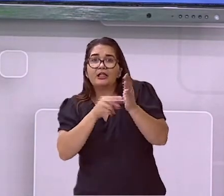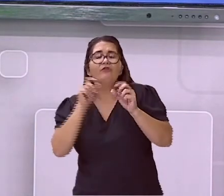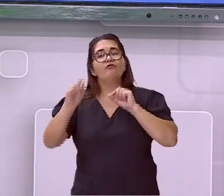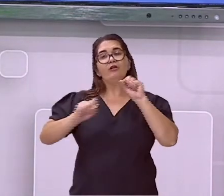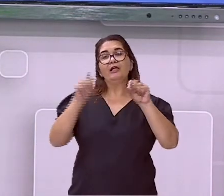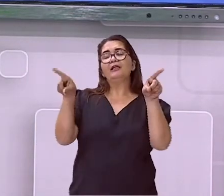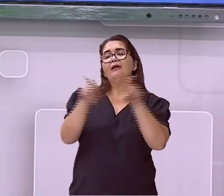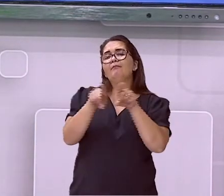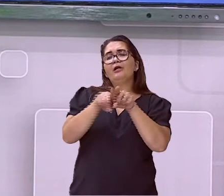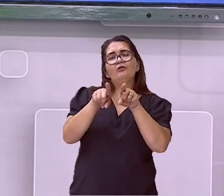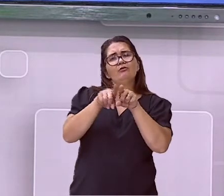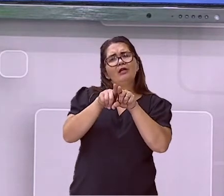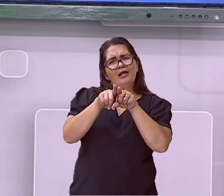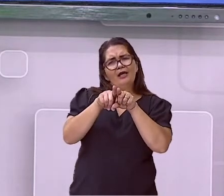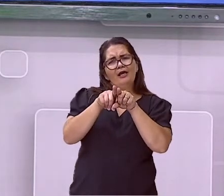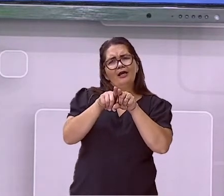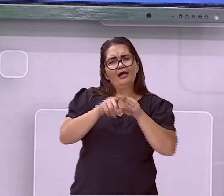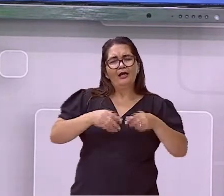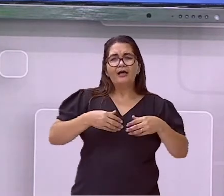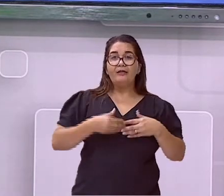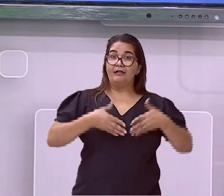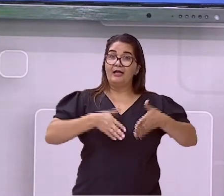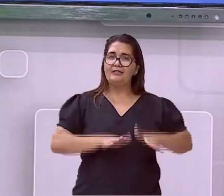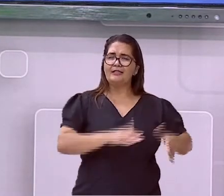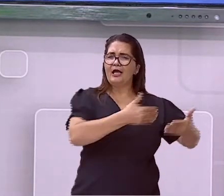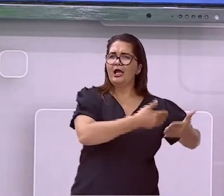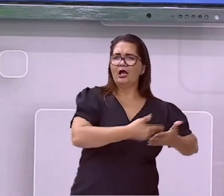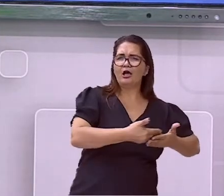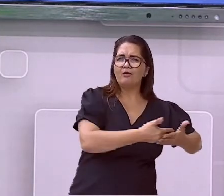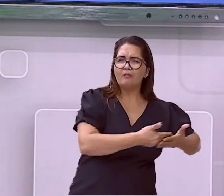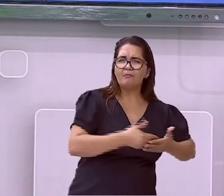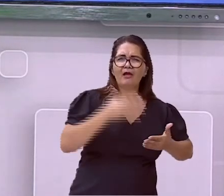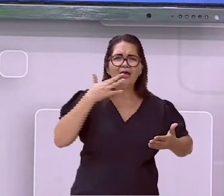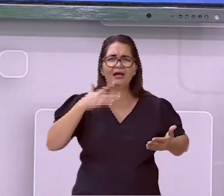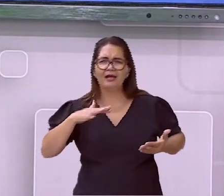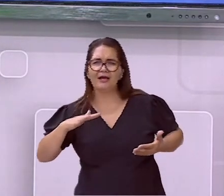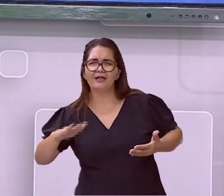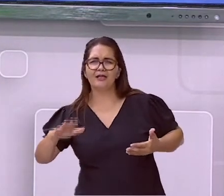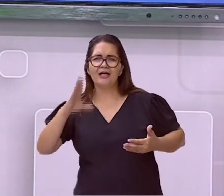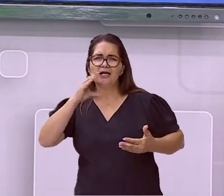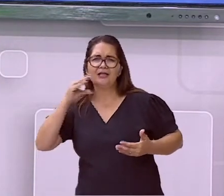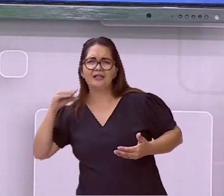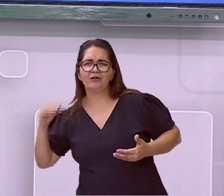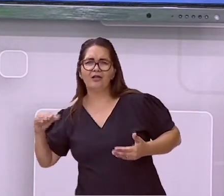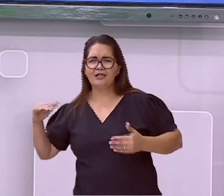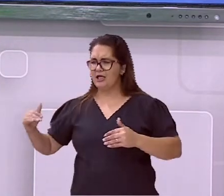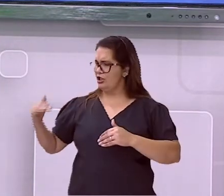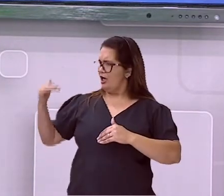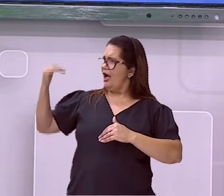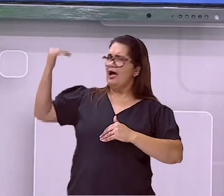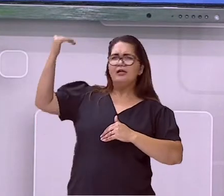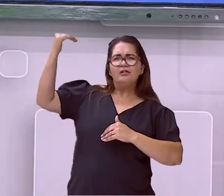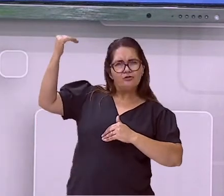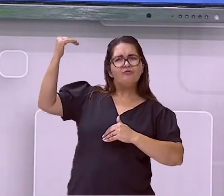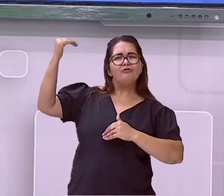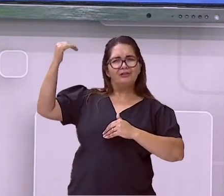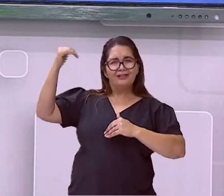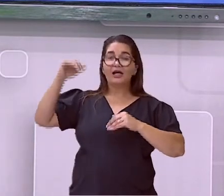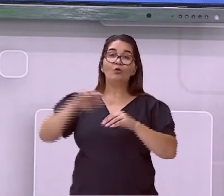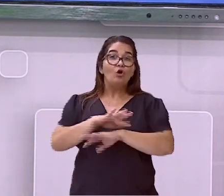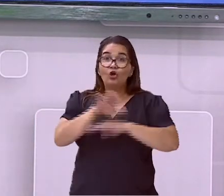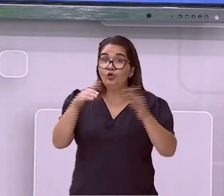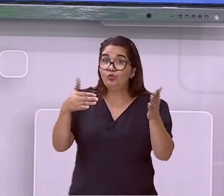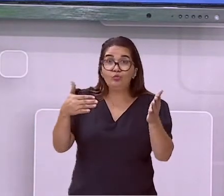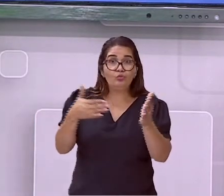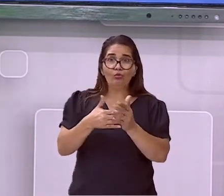E a puberdade, que traz essas características de pelos, da mudança da voz, da